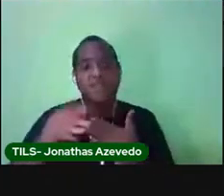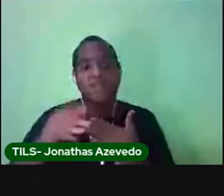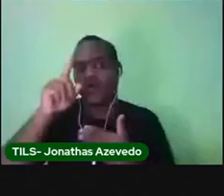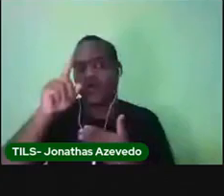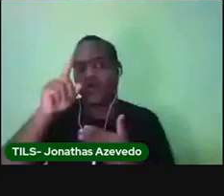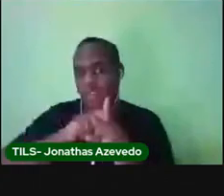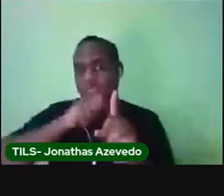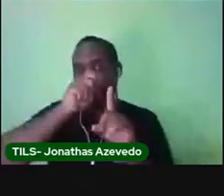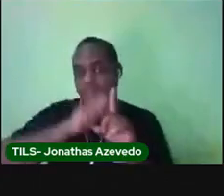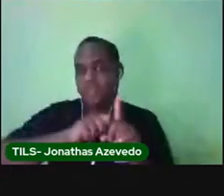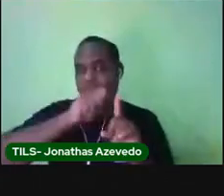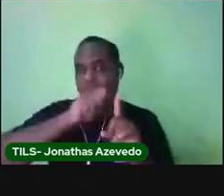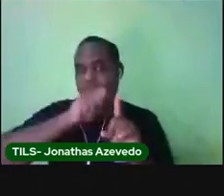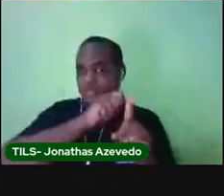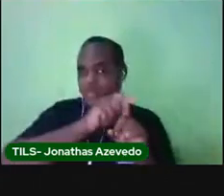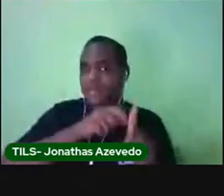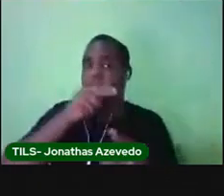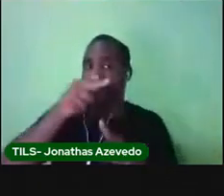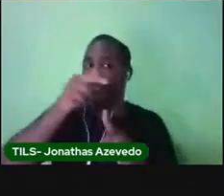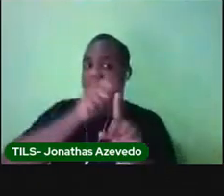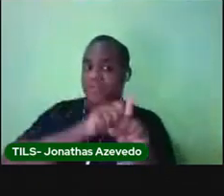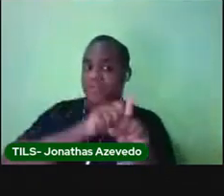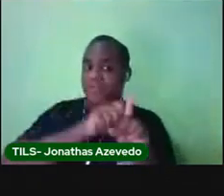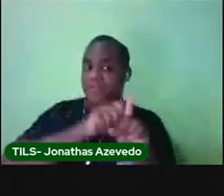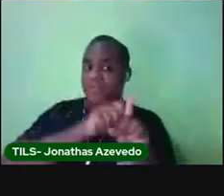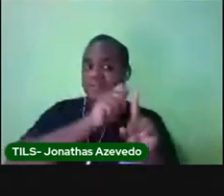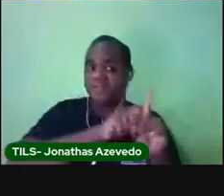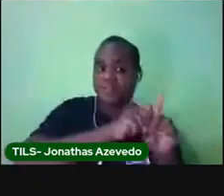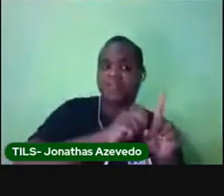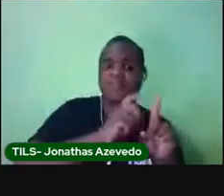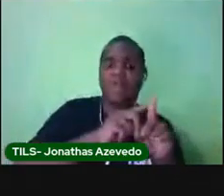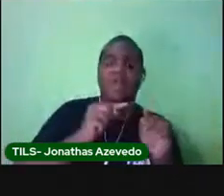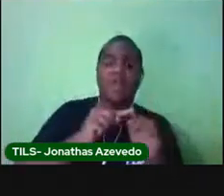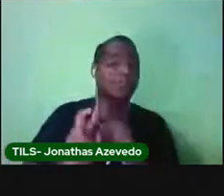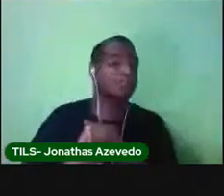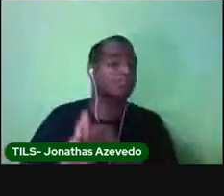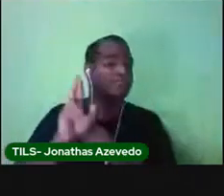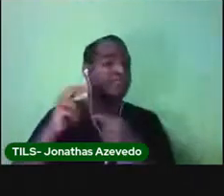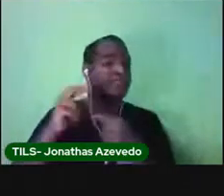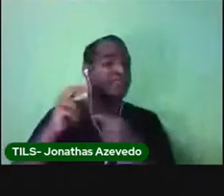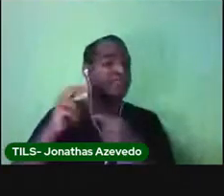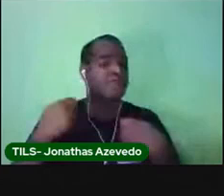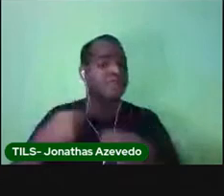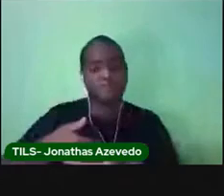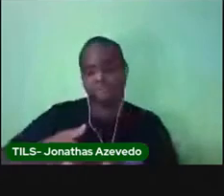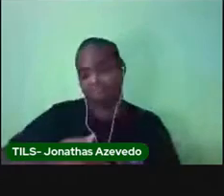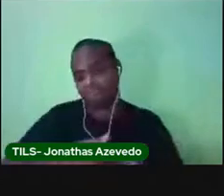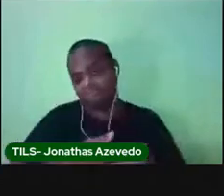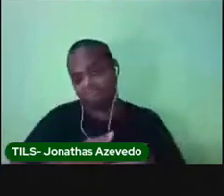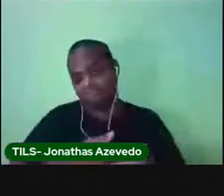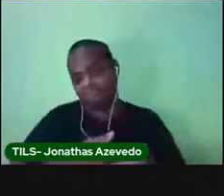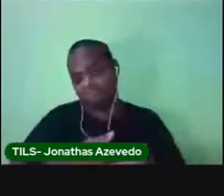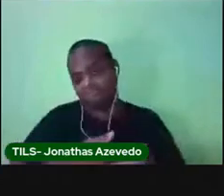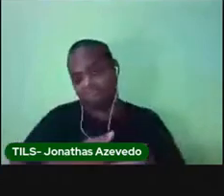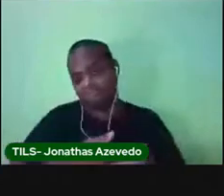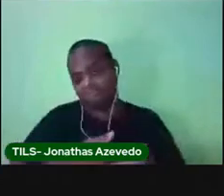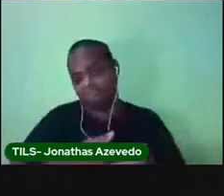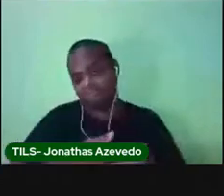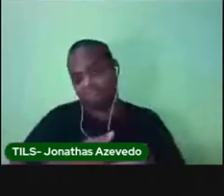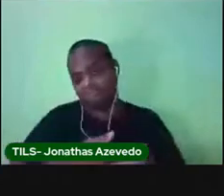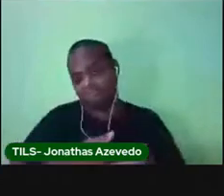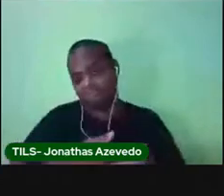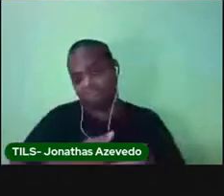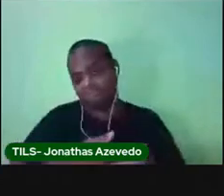durante sete meses, o responsável tem que levar o neném ao posto e vacinar. Quando